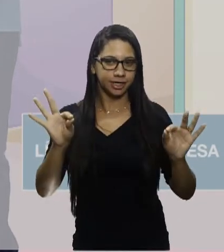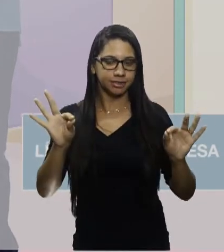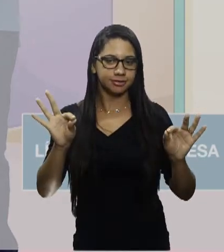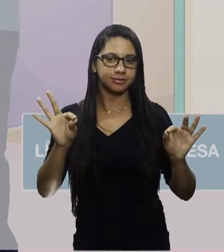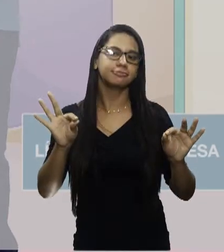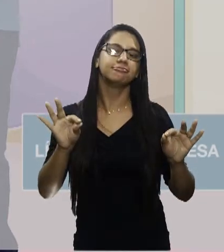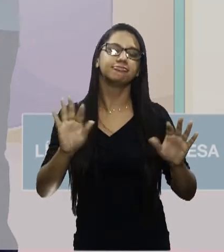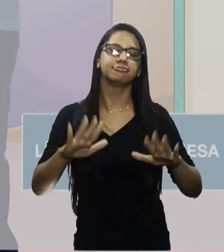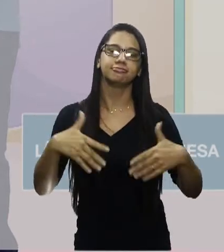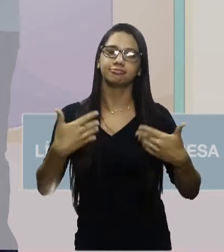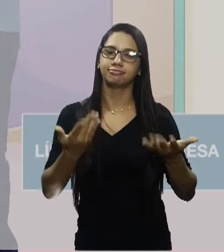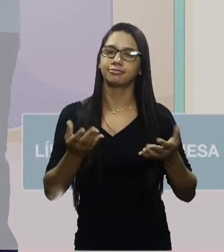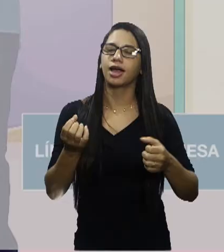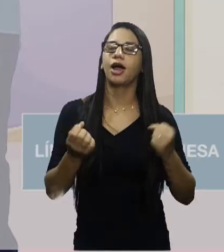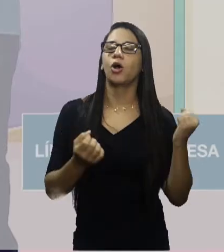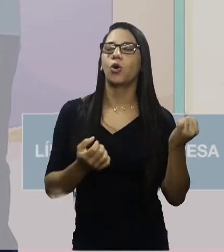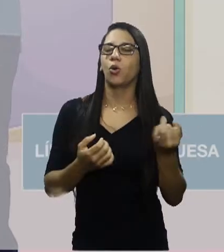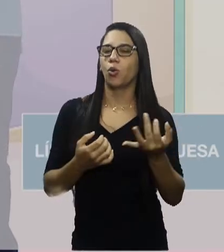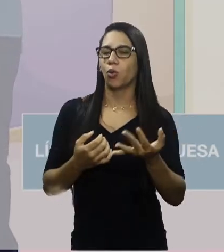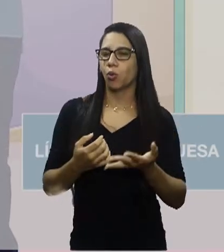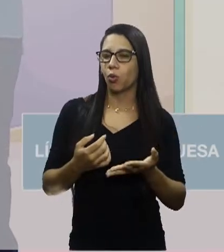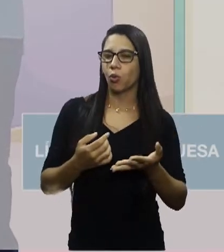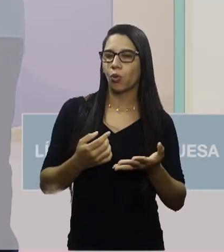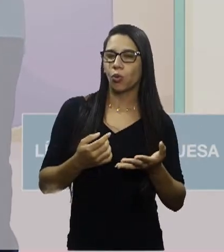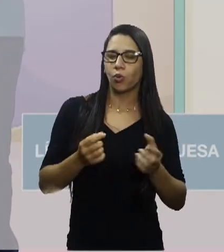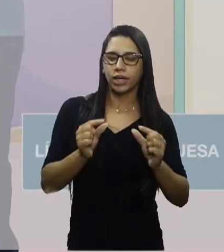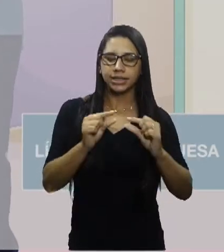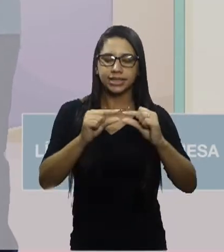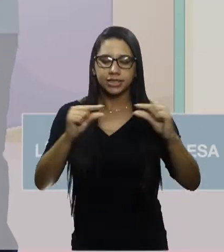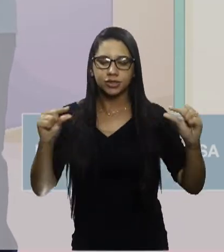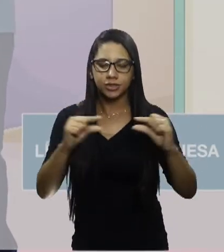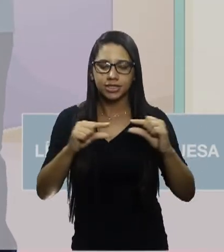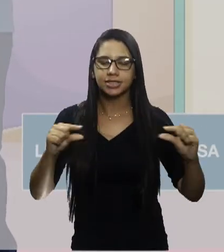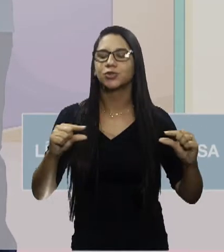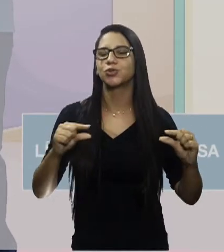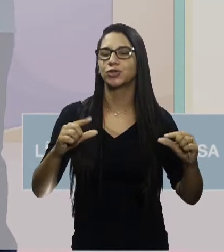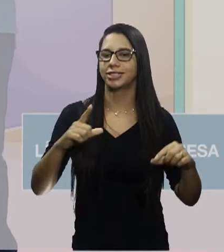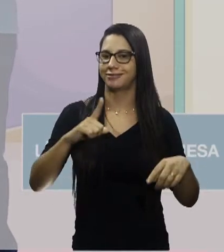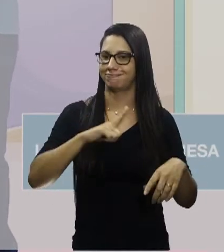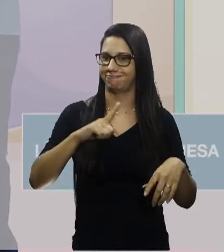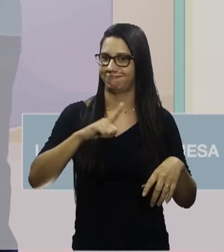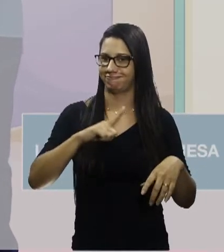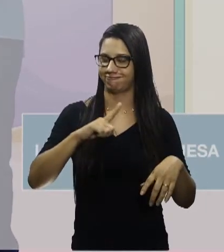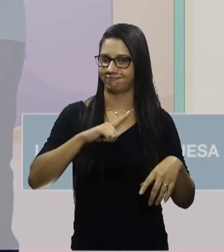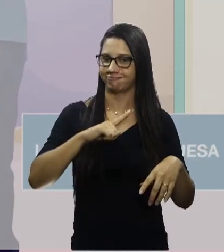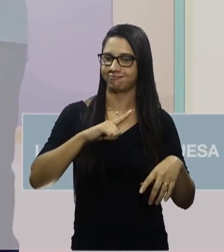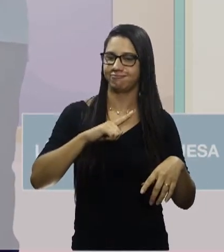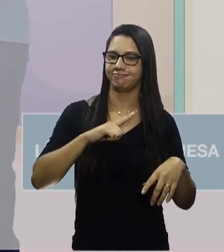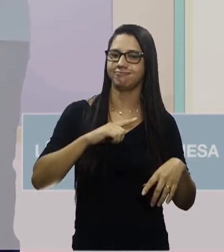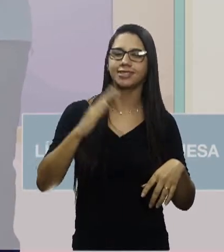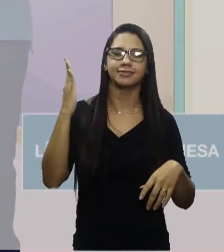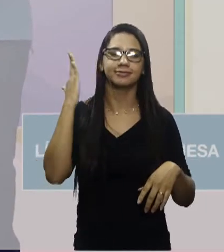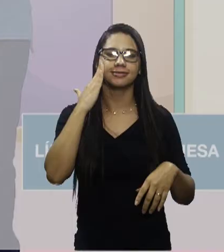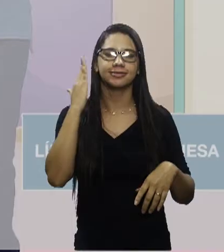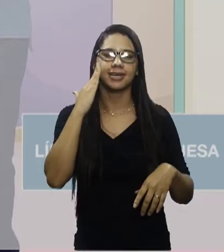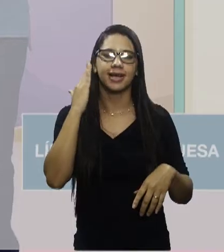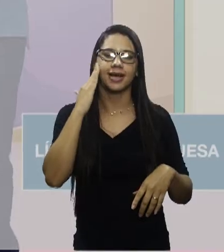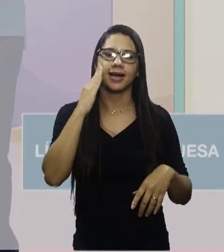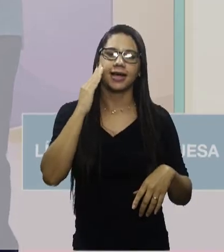Então, quantas orações há nesse período? Então, vamos lá. É quando ele diz aqui, para a gente saber